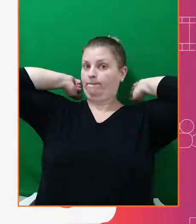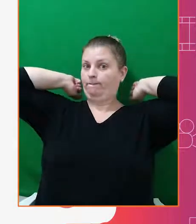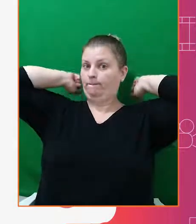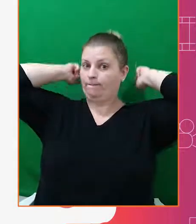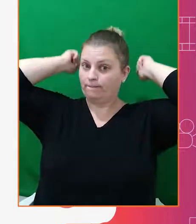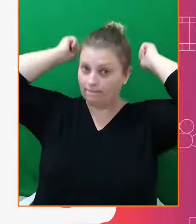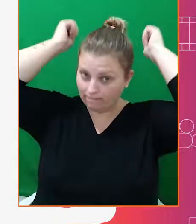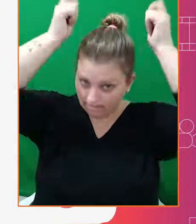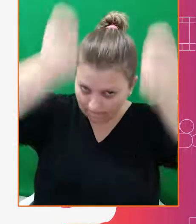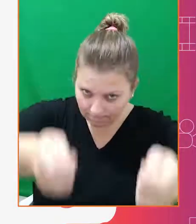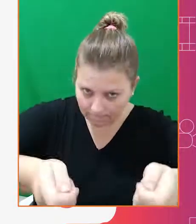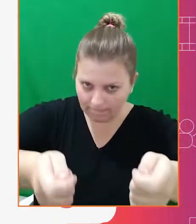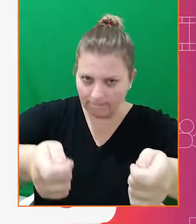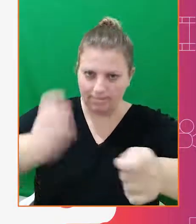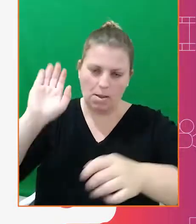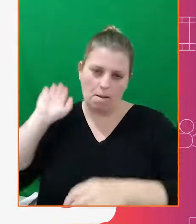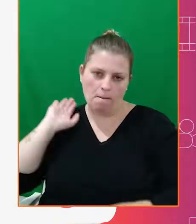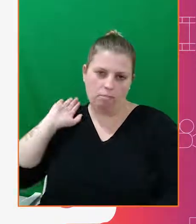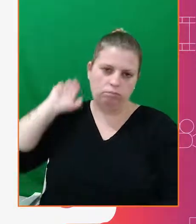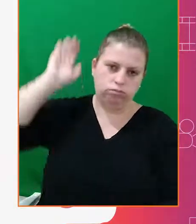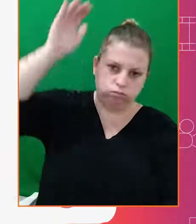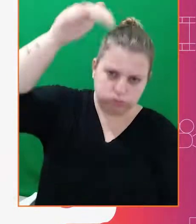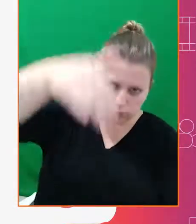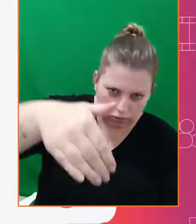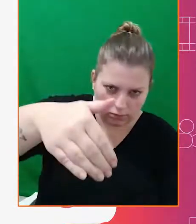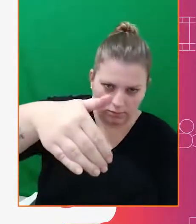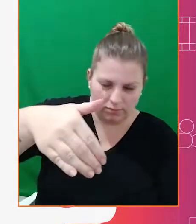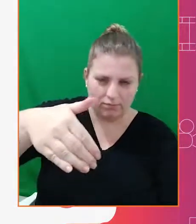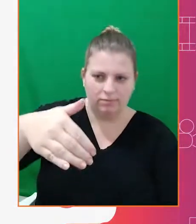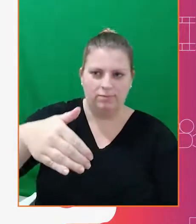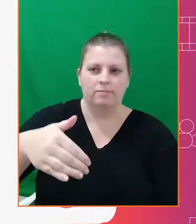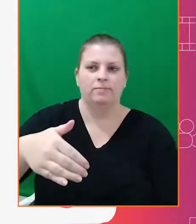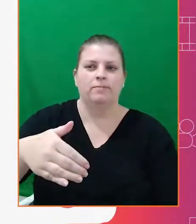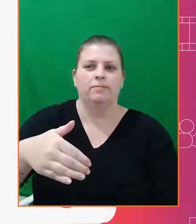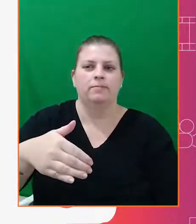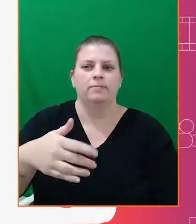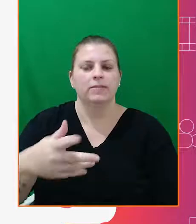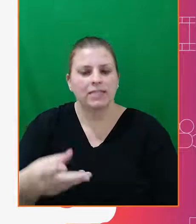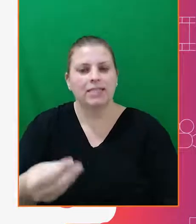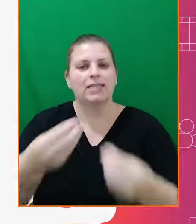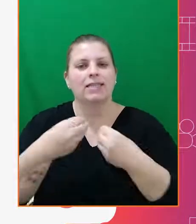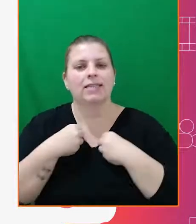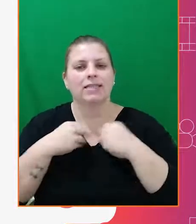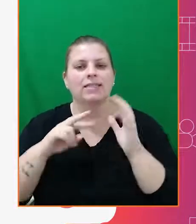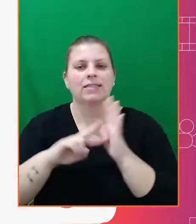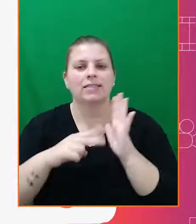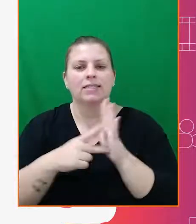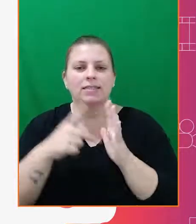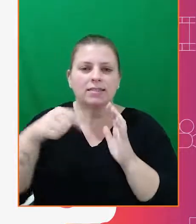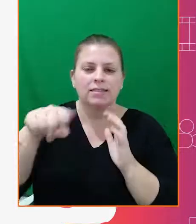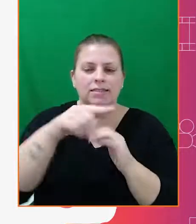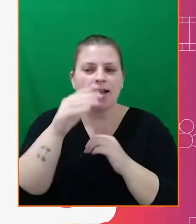vem desde o objeto até os seus pés, trazendo a sensação de que ele vai realmente